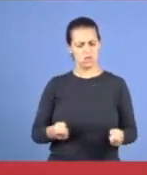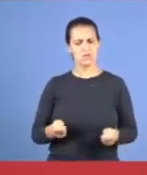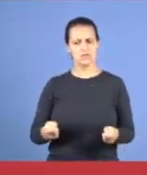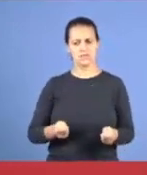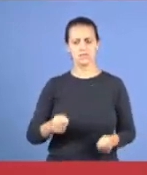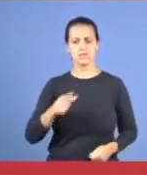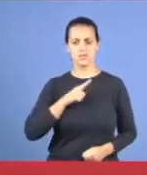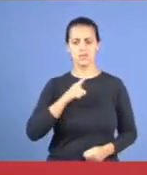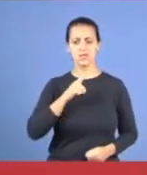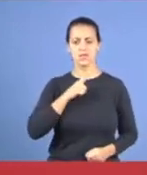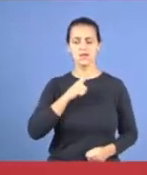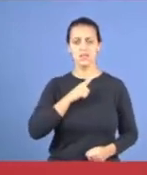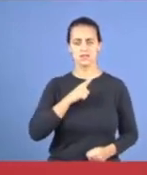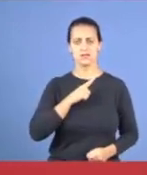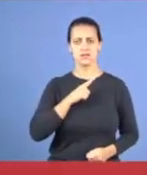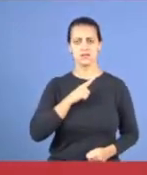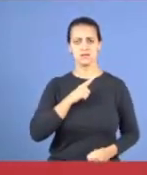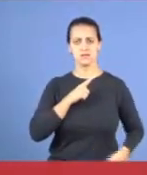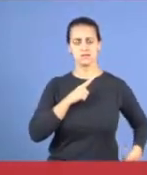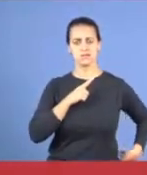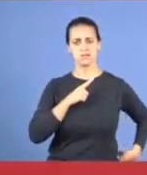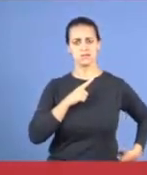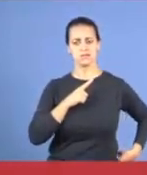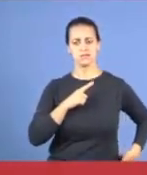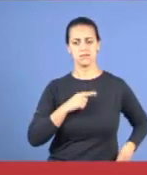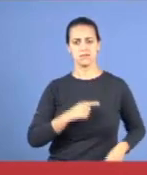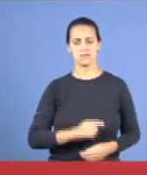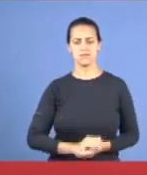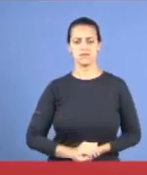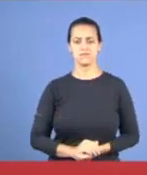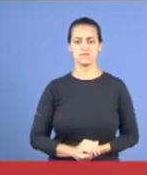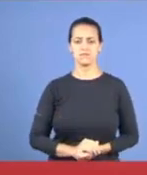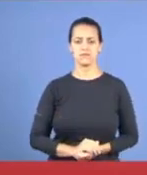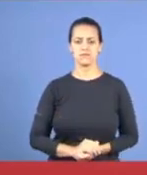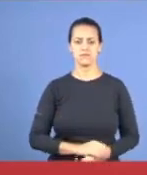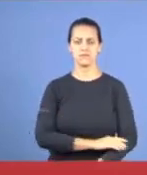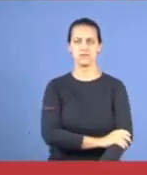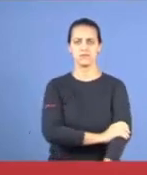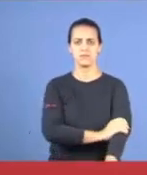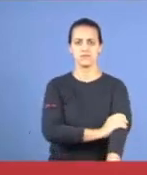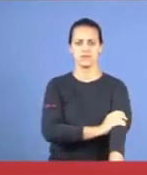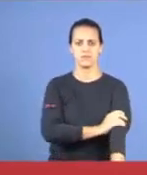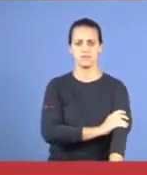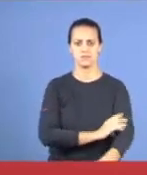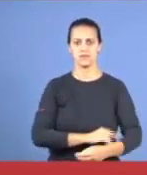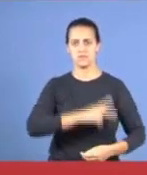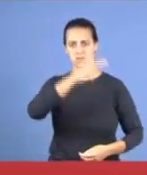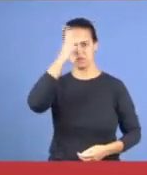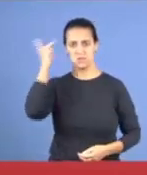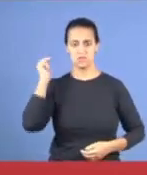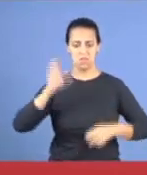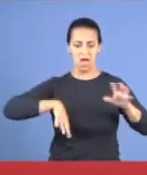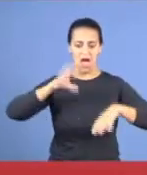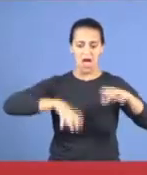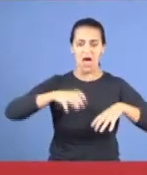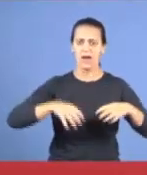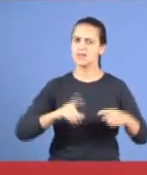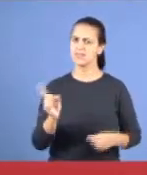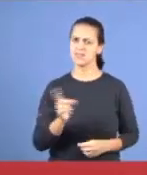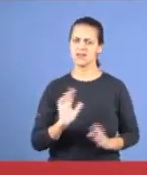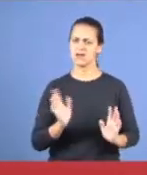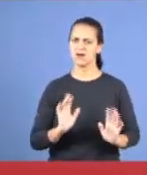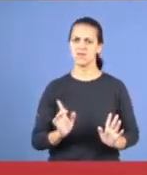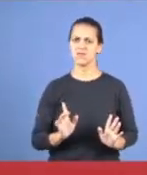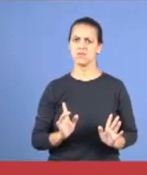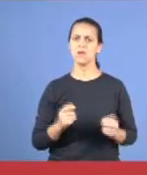vê, que aqui tem governo mesmo, ninguém está pulando, dentro do prato, da panela de feijão, para pegar primeiro, não tem nada dele, ele comeu o